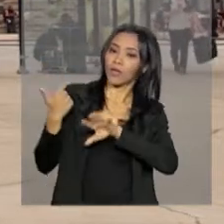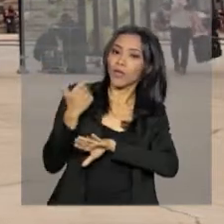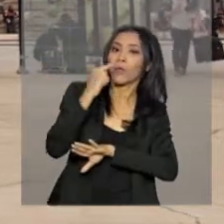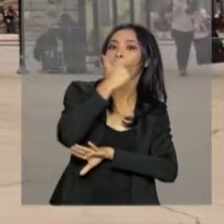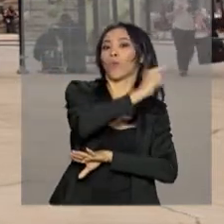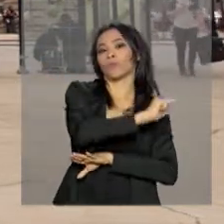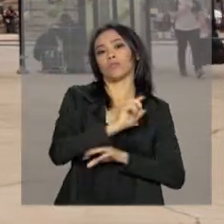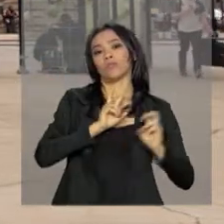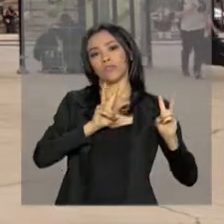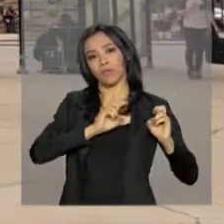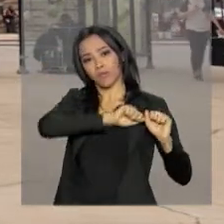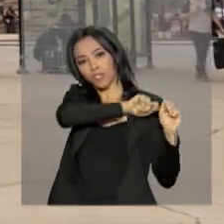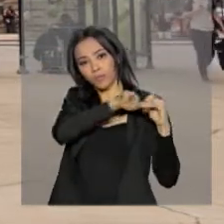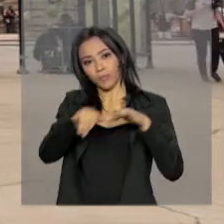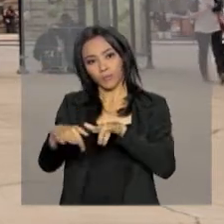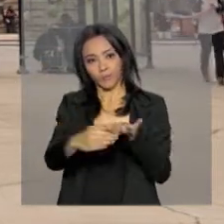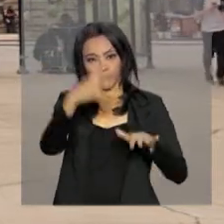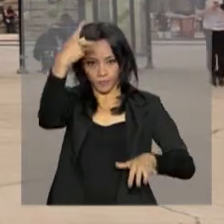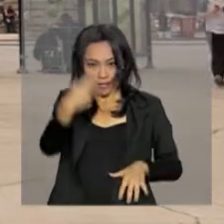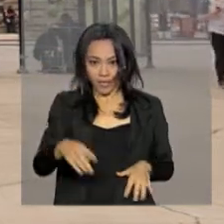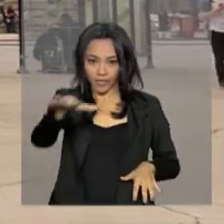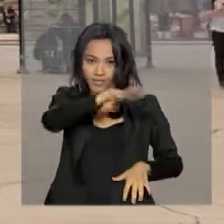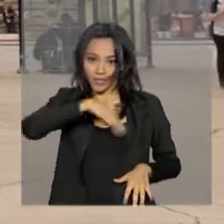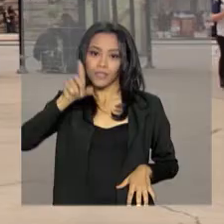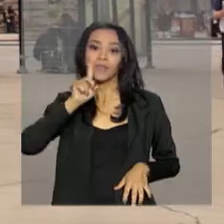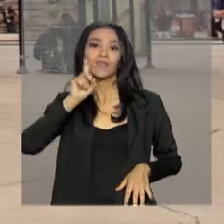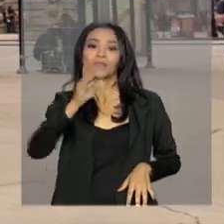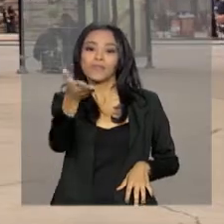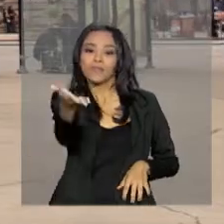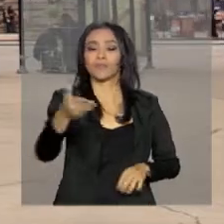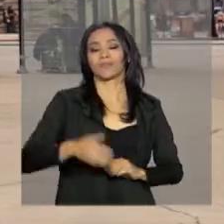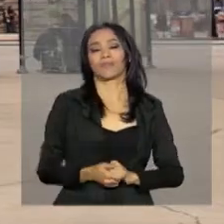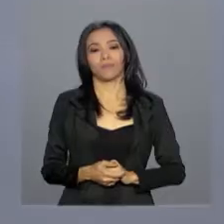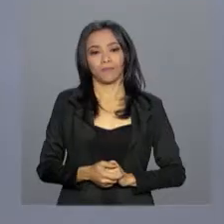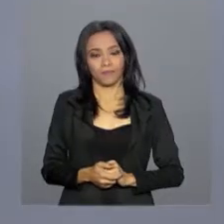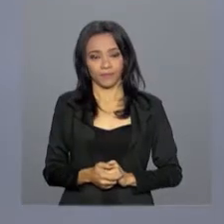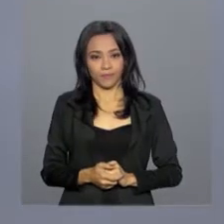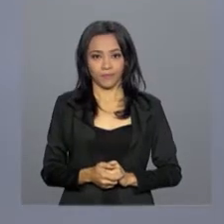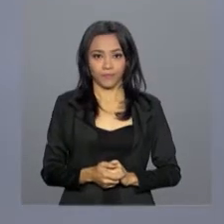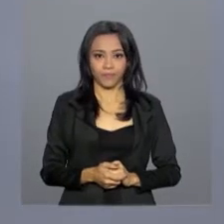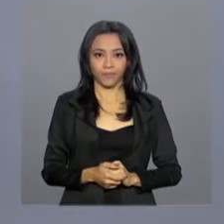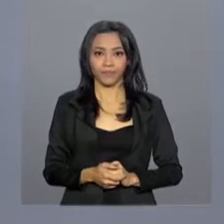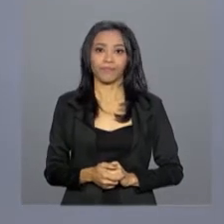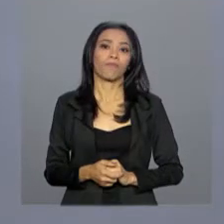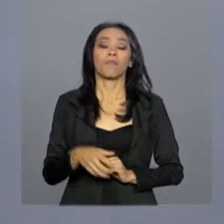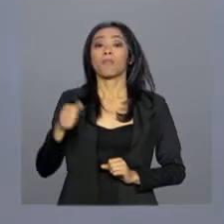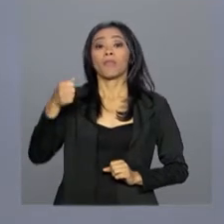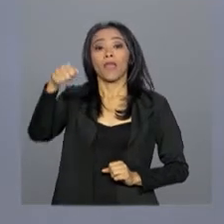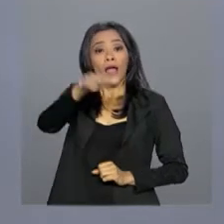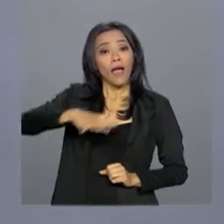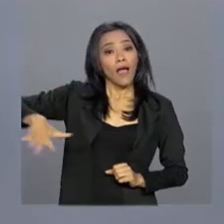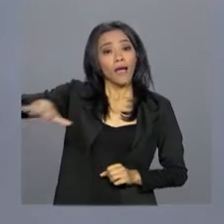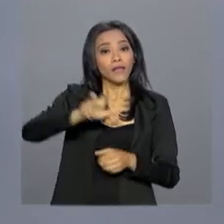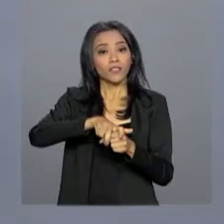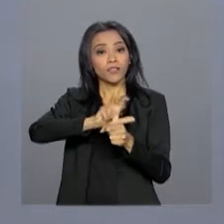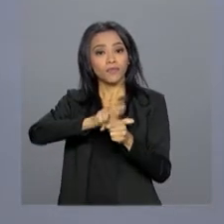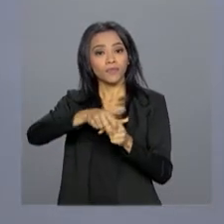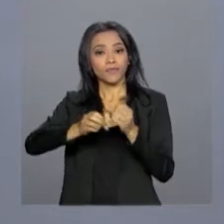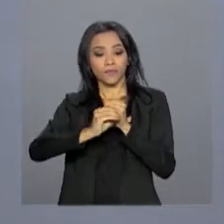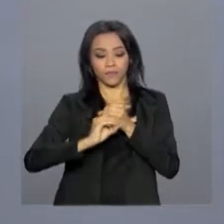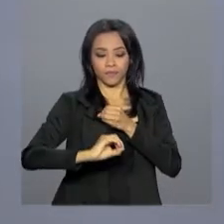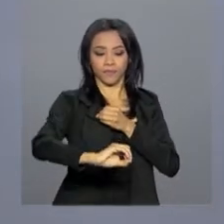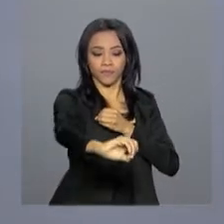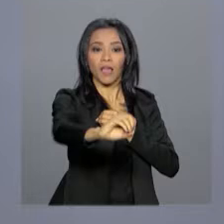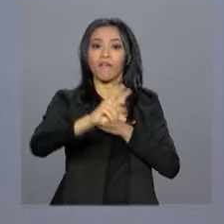migratórias. De Chicago, nos Estados Unidos, Paola De Horte. O setor de saneamento básico no país